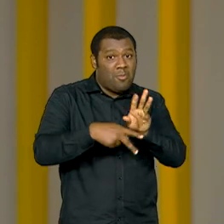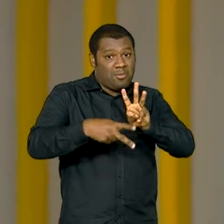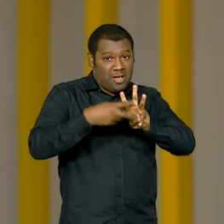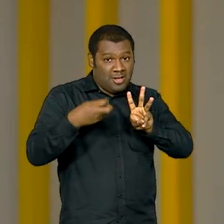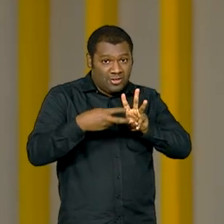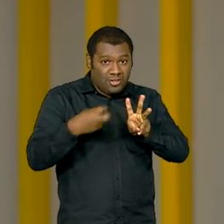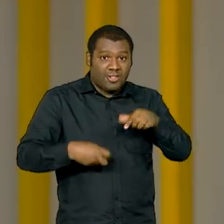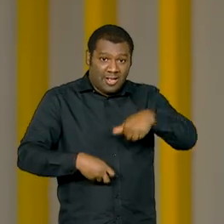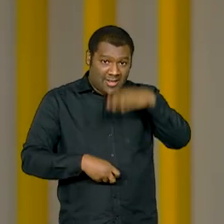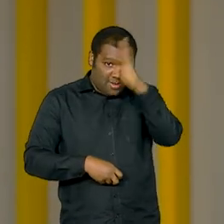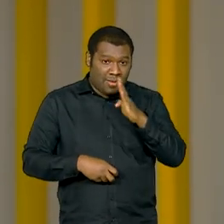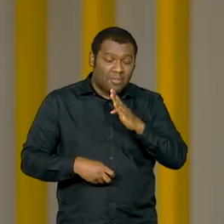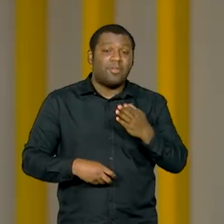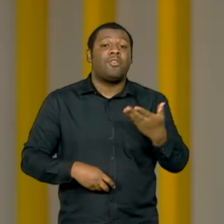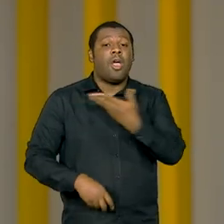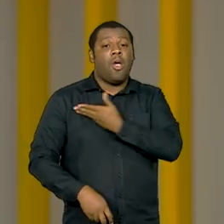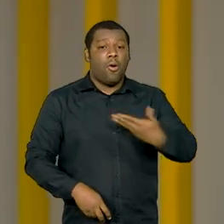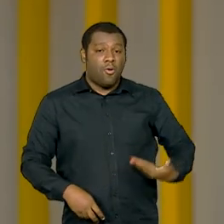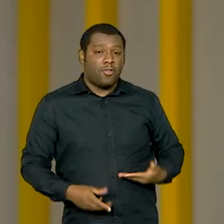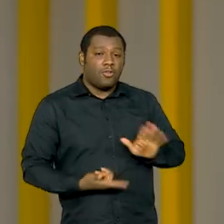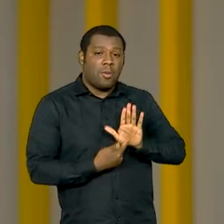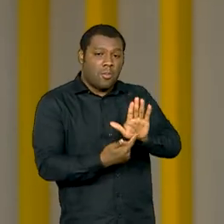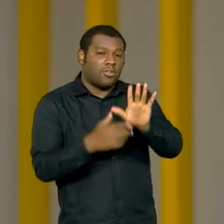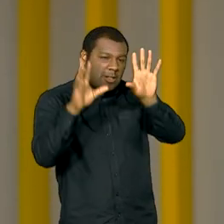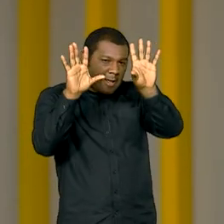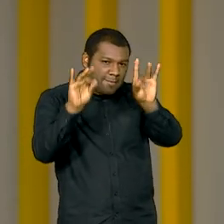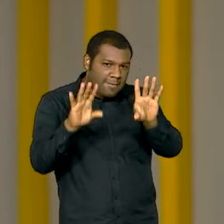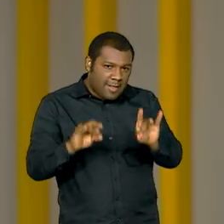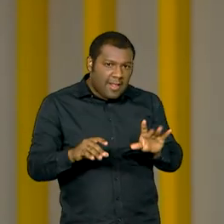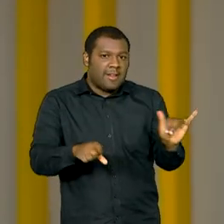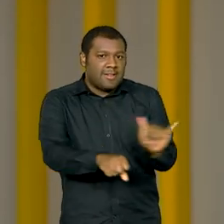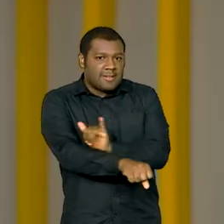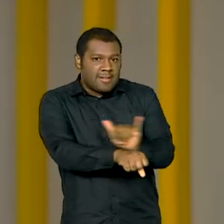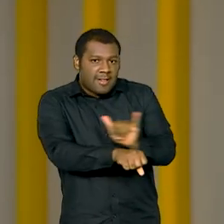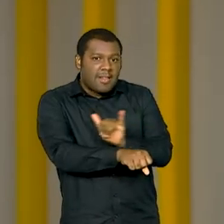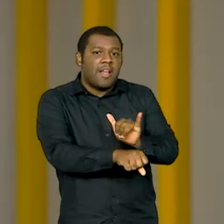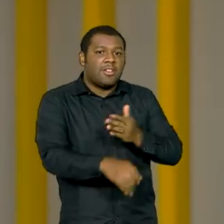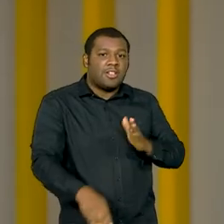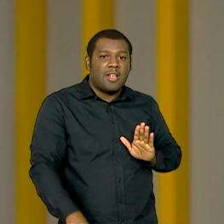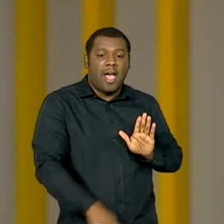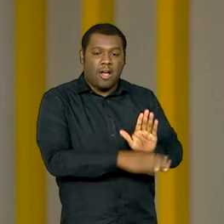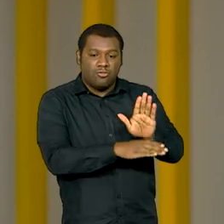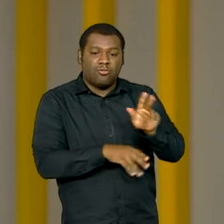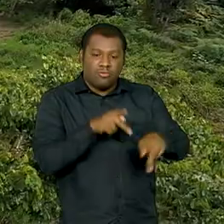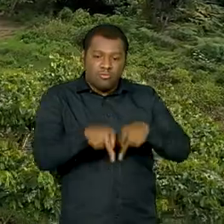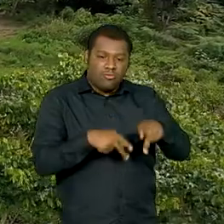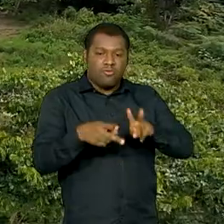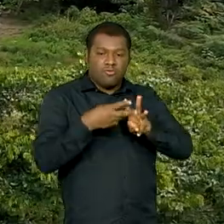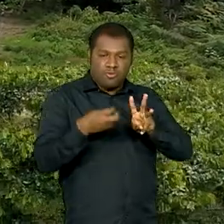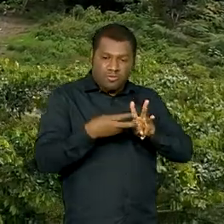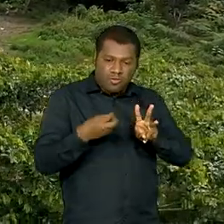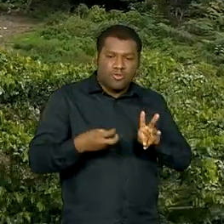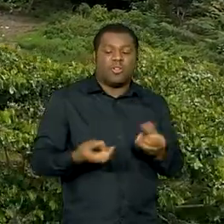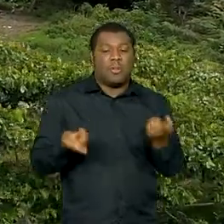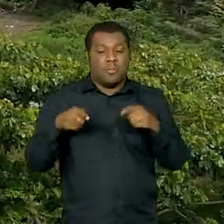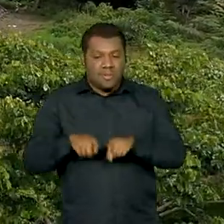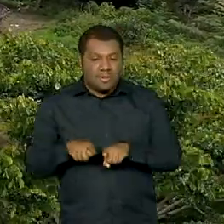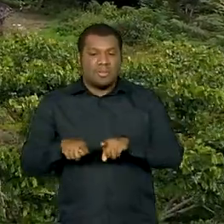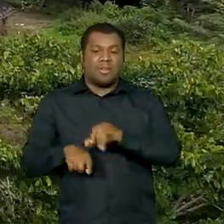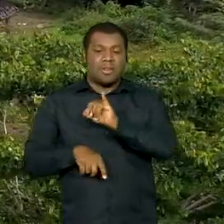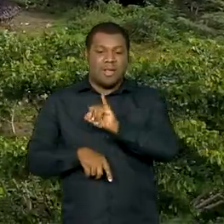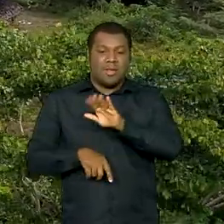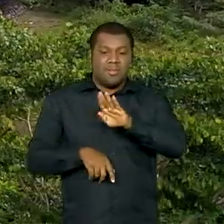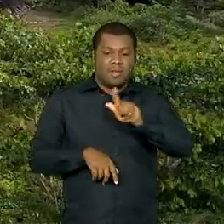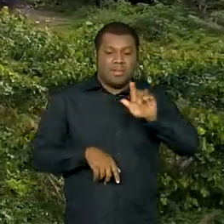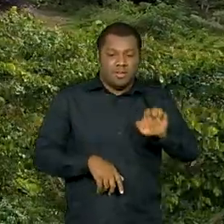iniciar o mapeamento detalhado dos povos originários em parceria com o IBGE. Um conjunto de